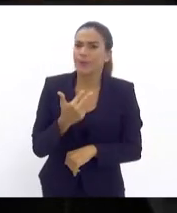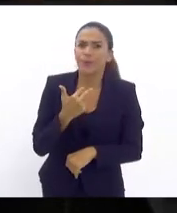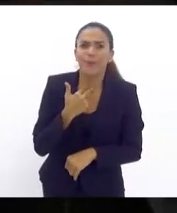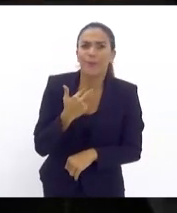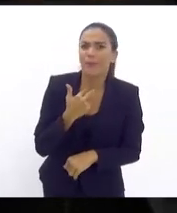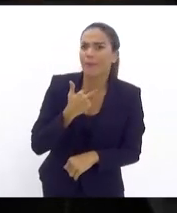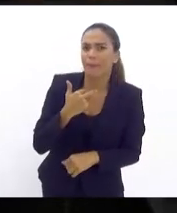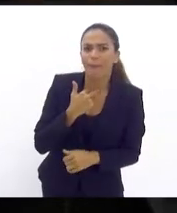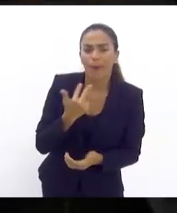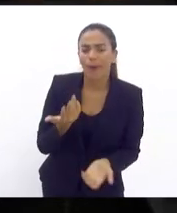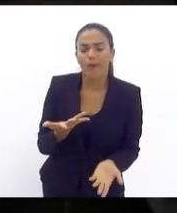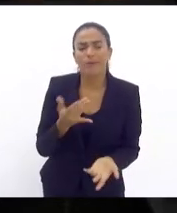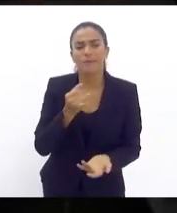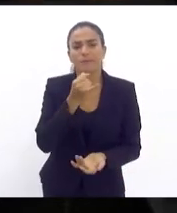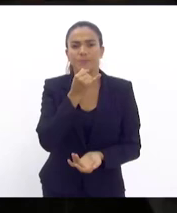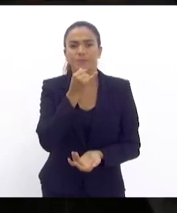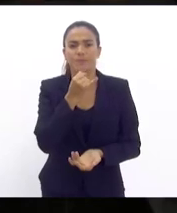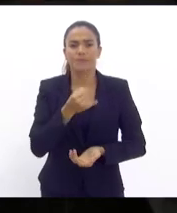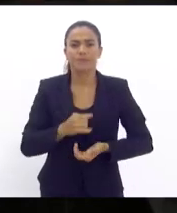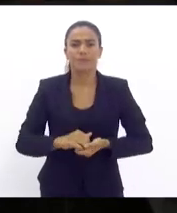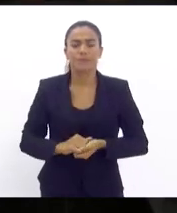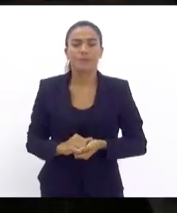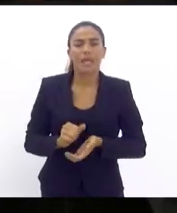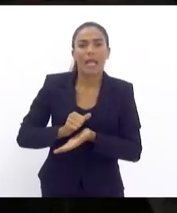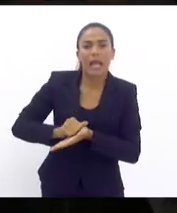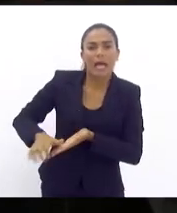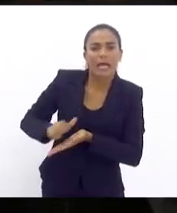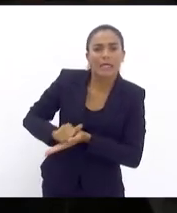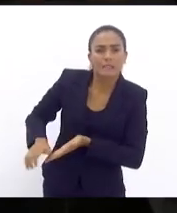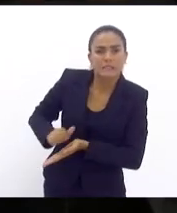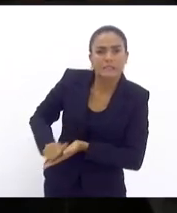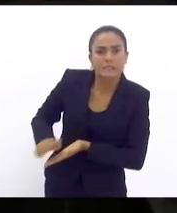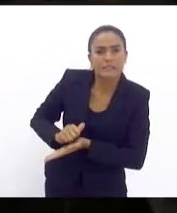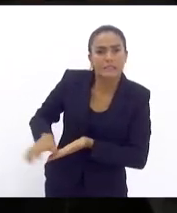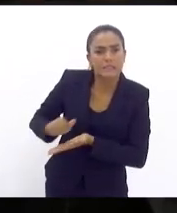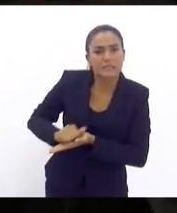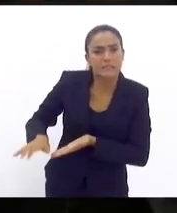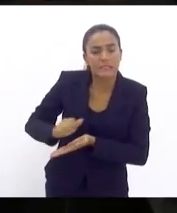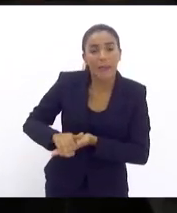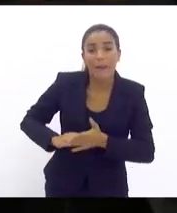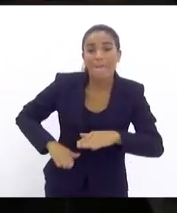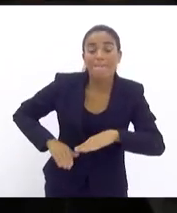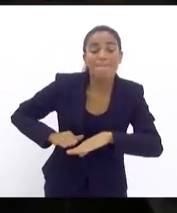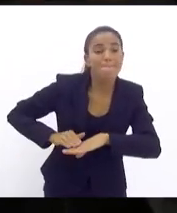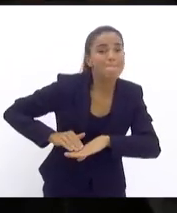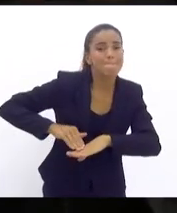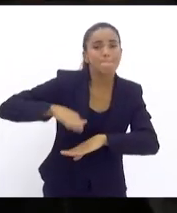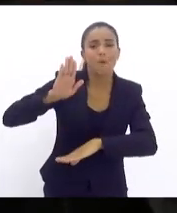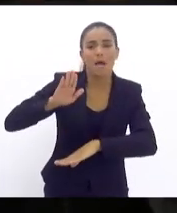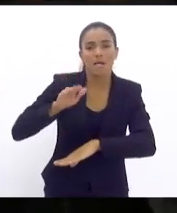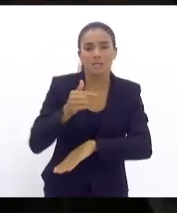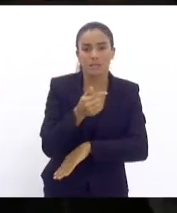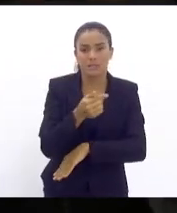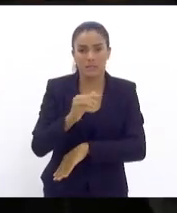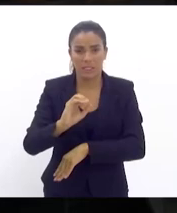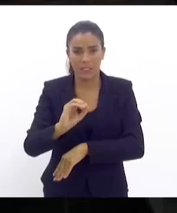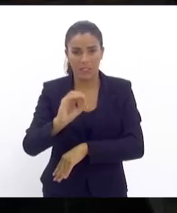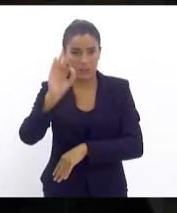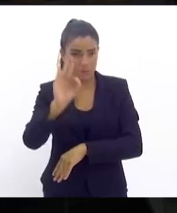gastar mais de 70%